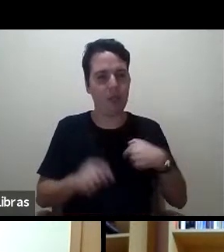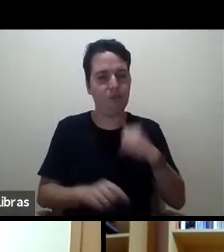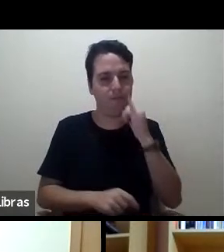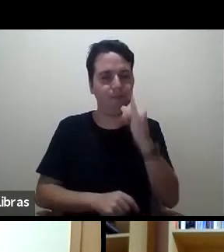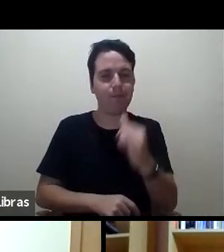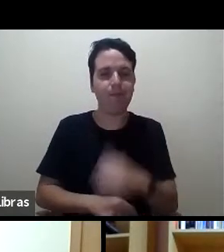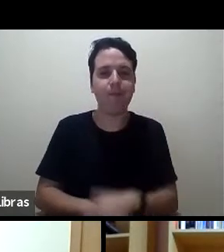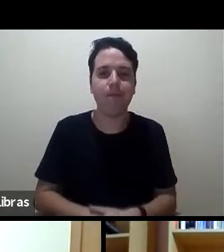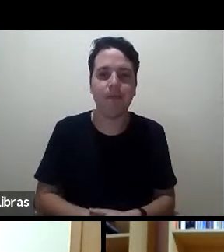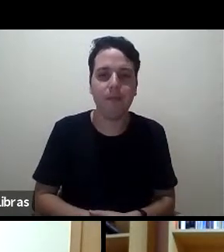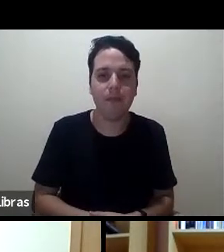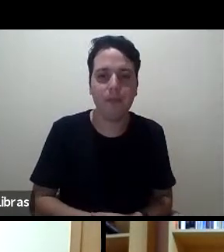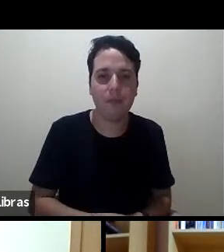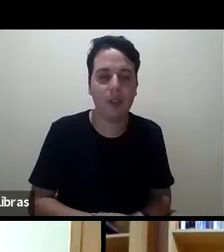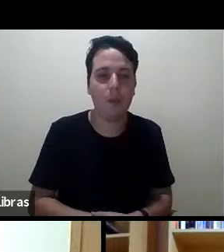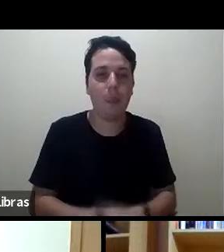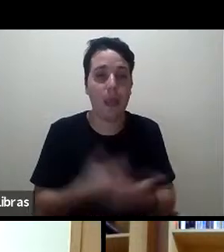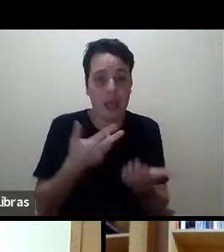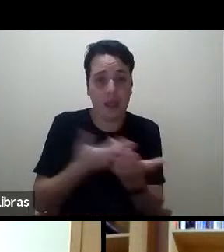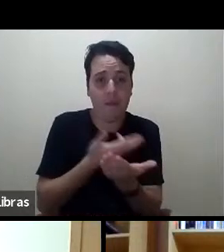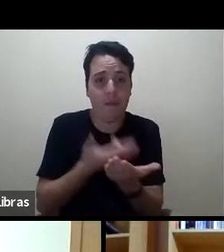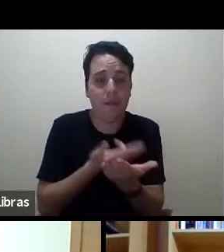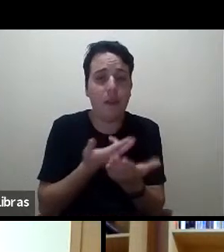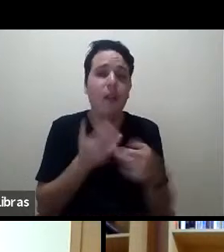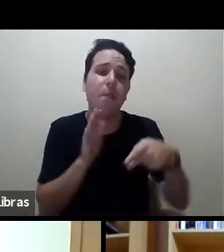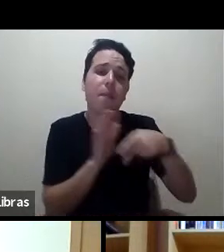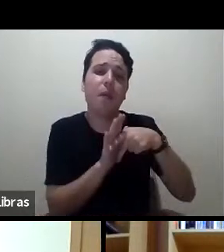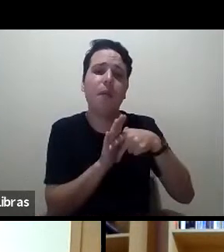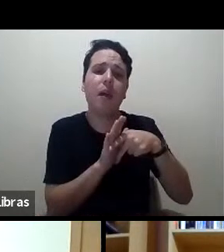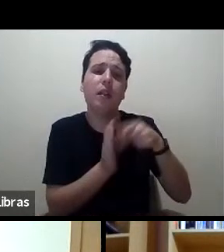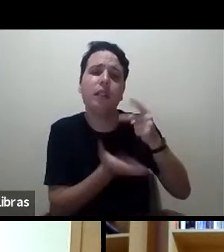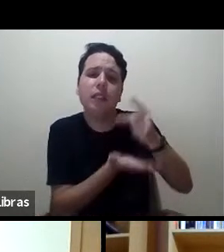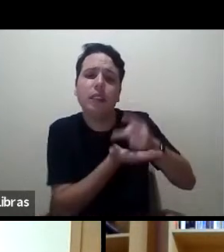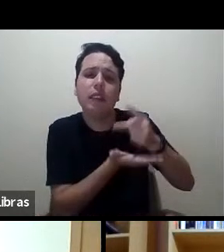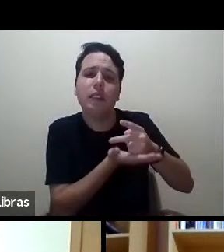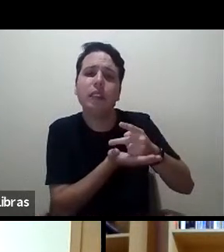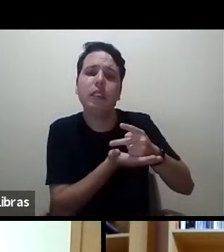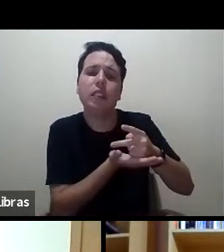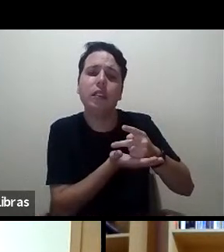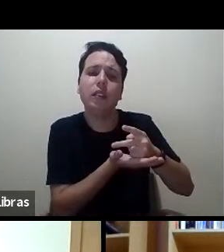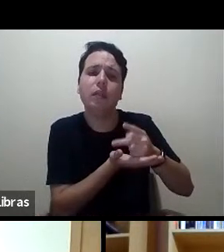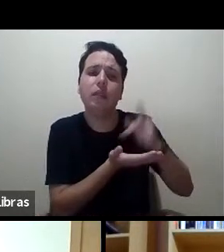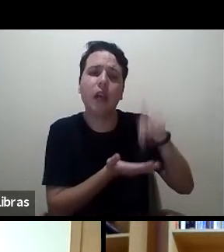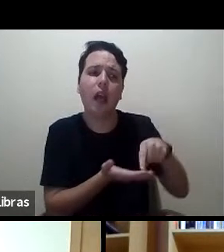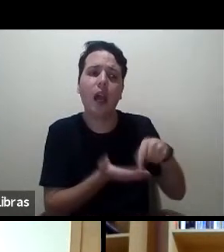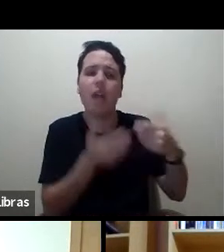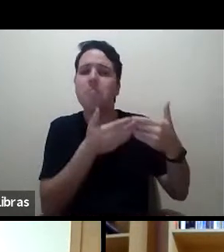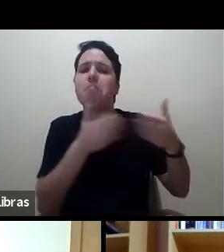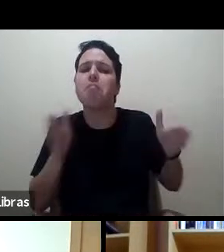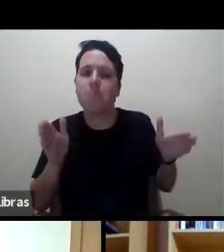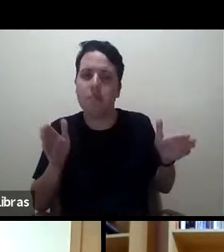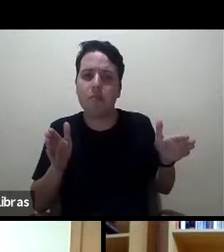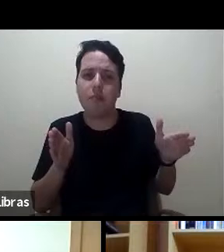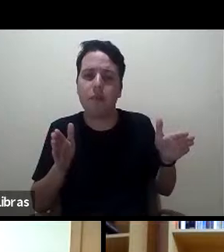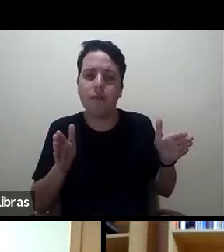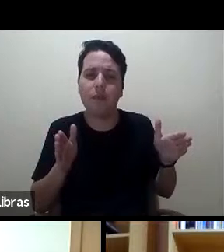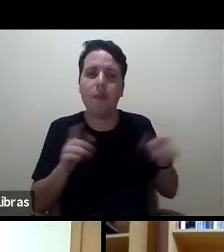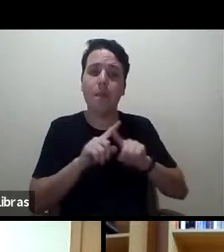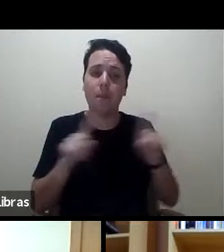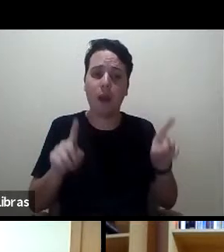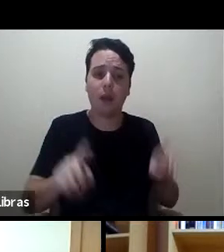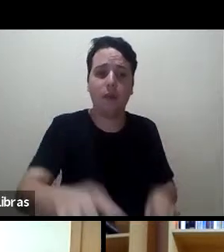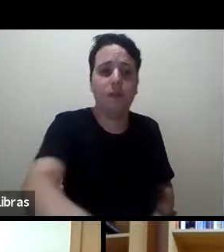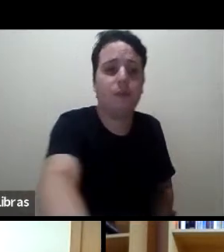a revista nasceu digital, sempre foi acesso aberto. Embora o